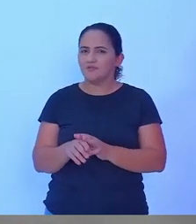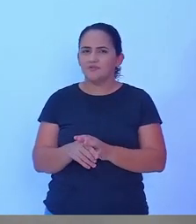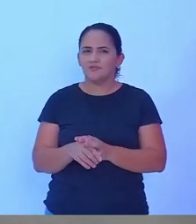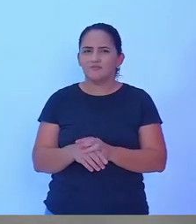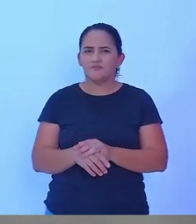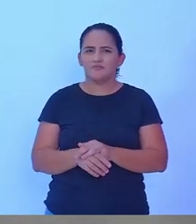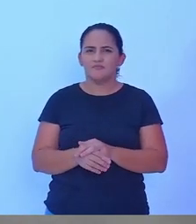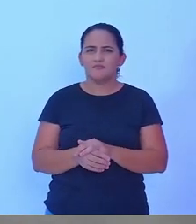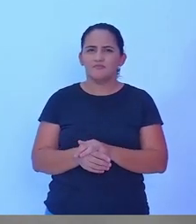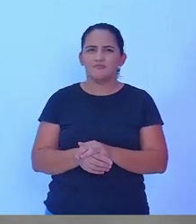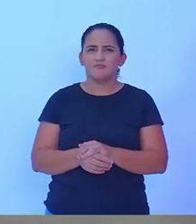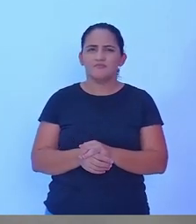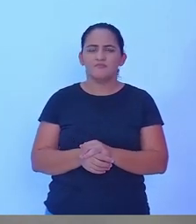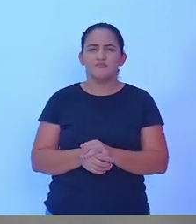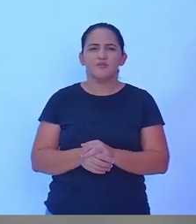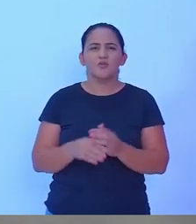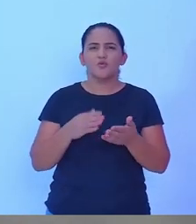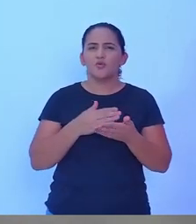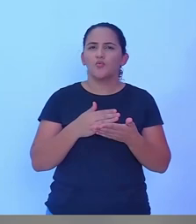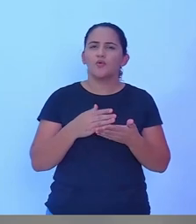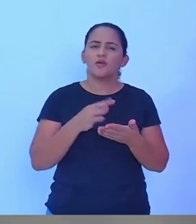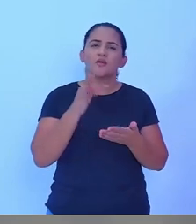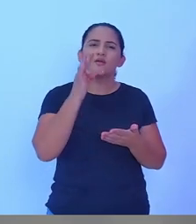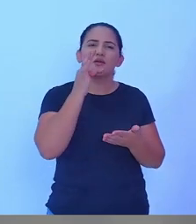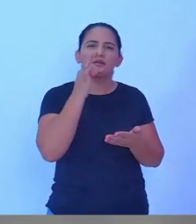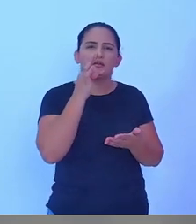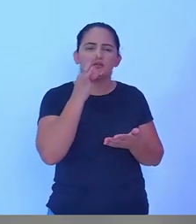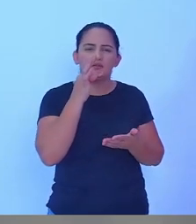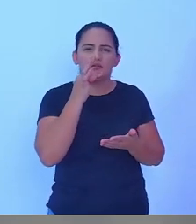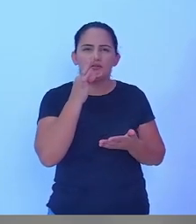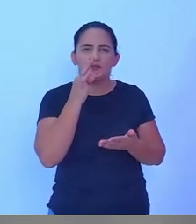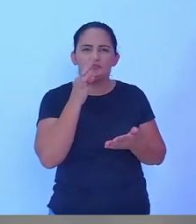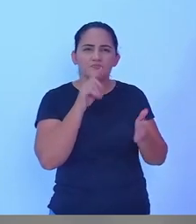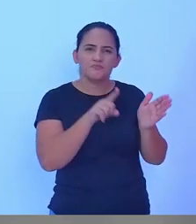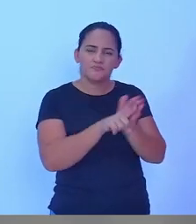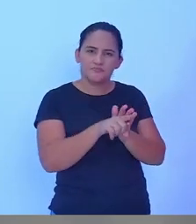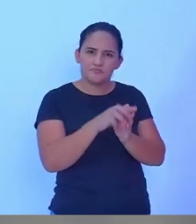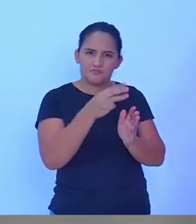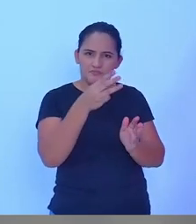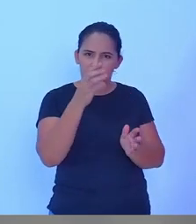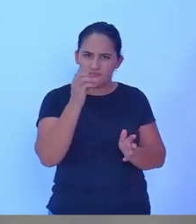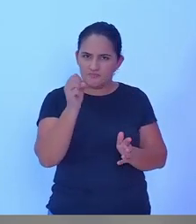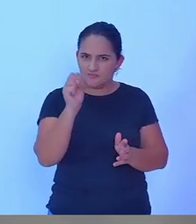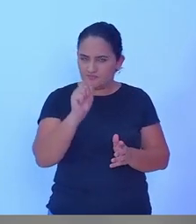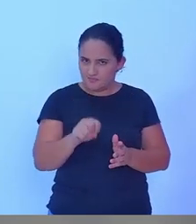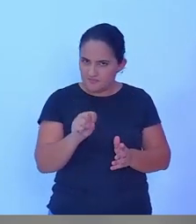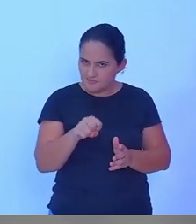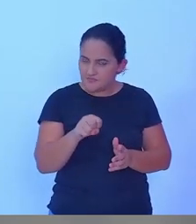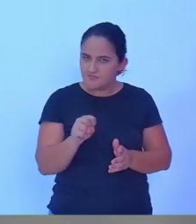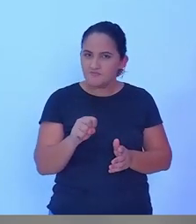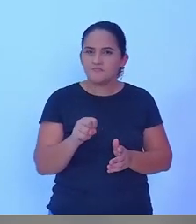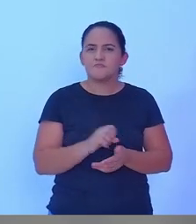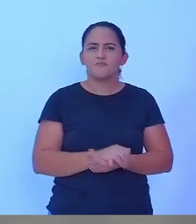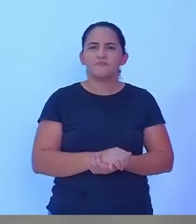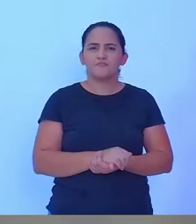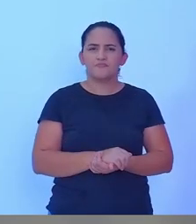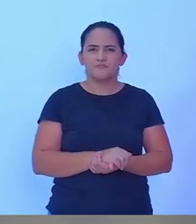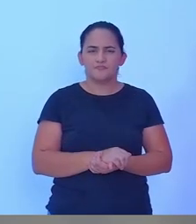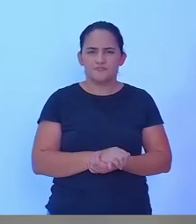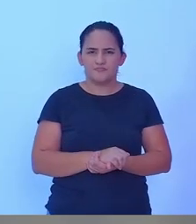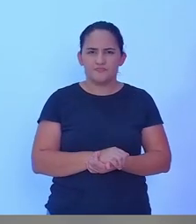Começando com o Thiago Moreira, fazendo uma pergunta de 30 segundos para o Lucindo e que